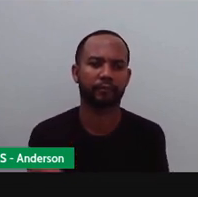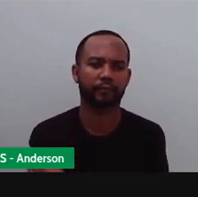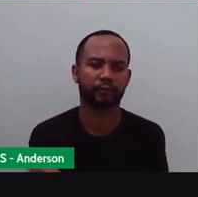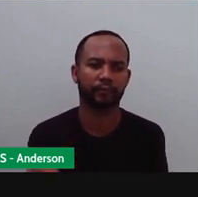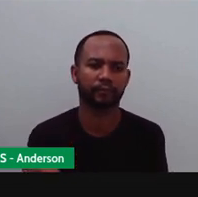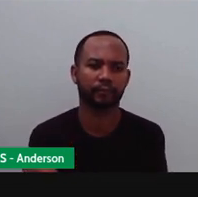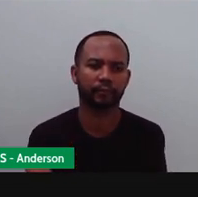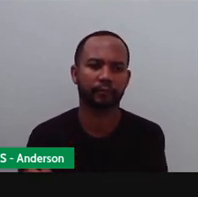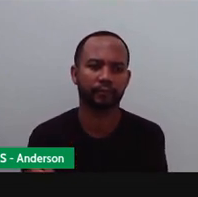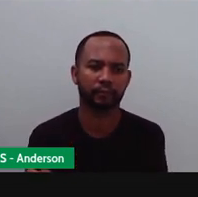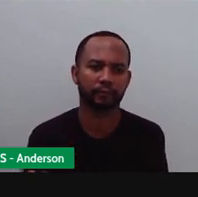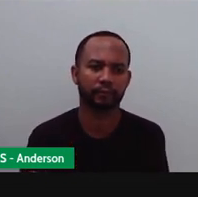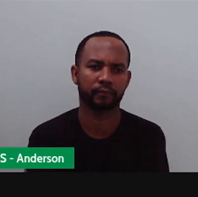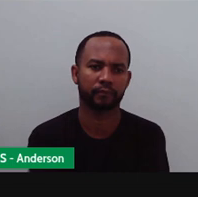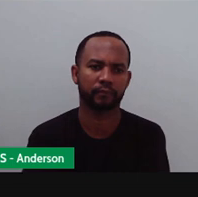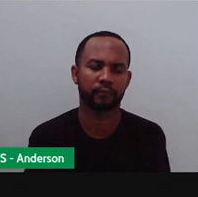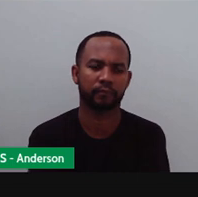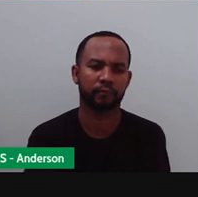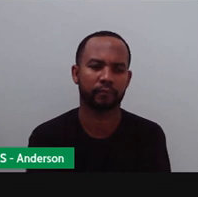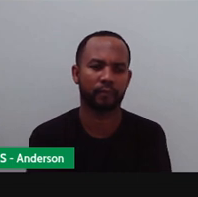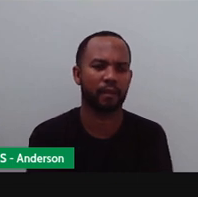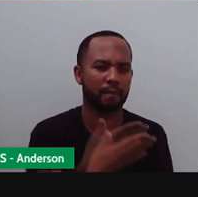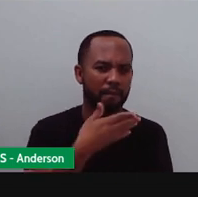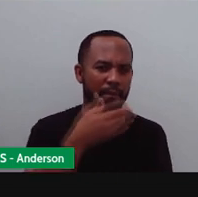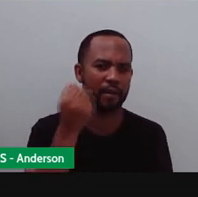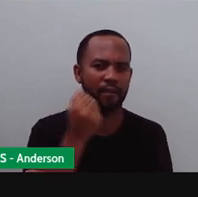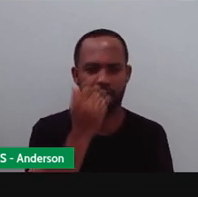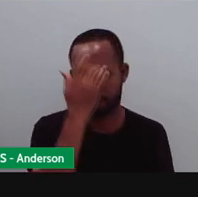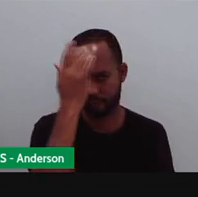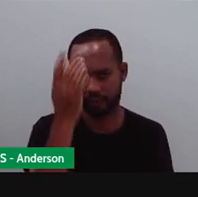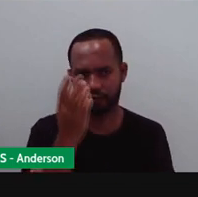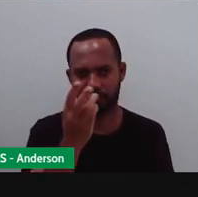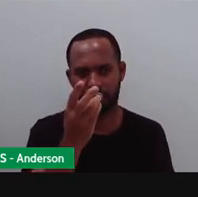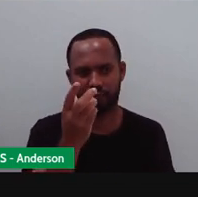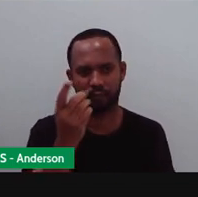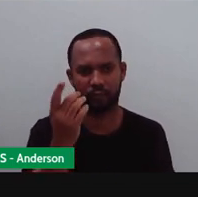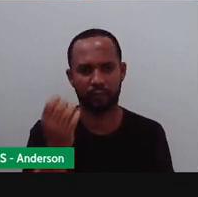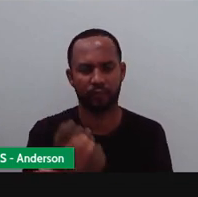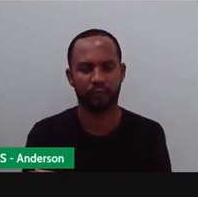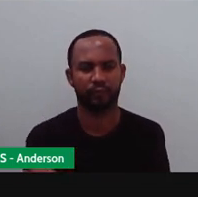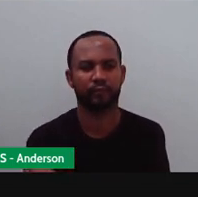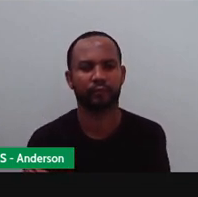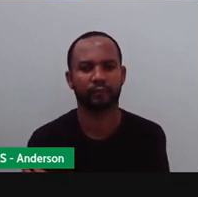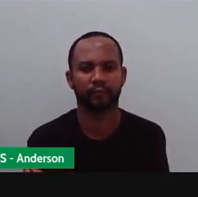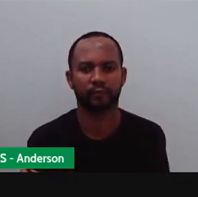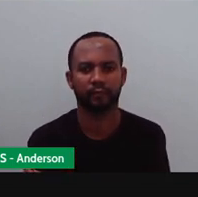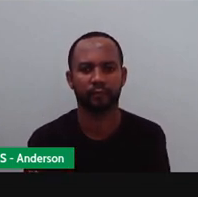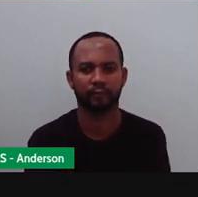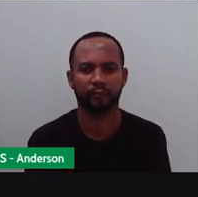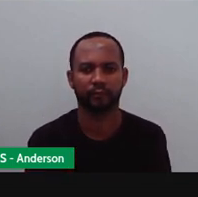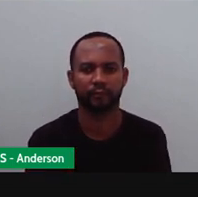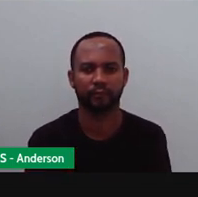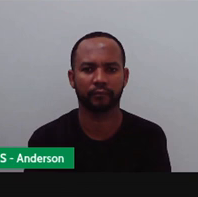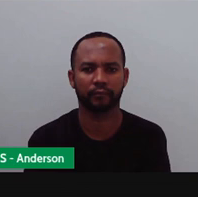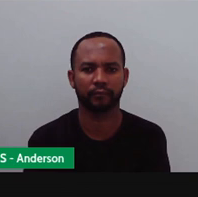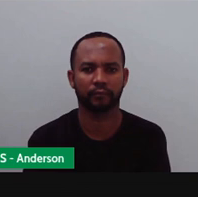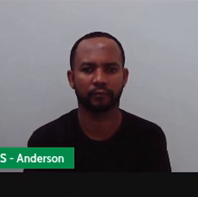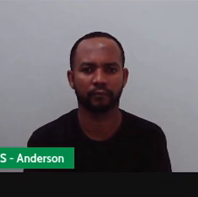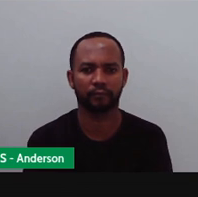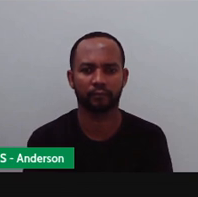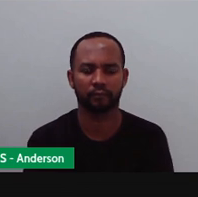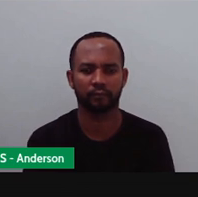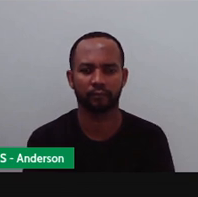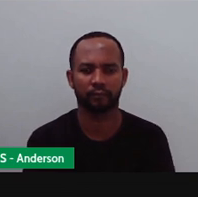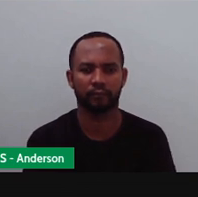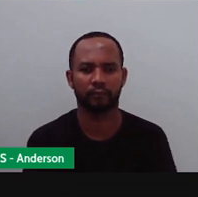Tirar as duas que precisasse. Mas com o palito a gente já conseguiu resolver. Vamos lá. Vamos deixar pra gente usar o abaco quando for um número maior. Não é isso?